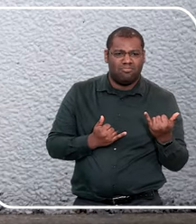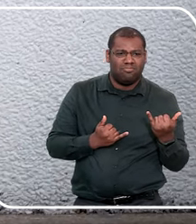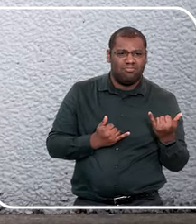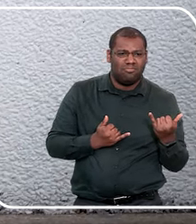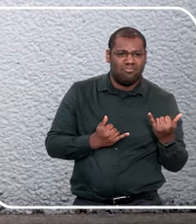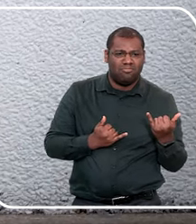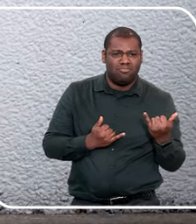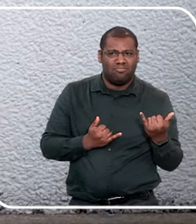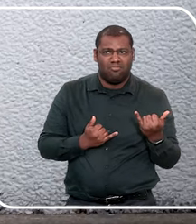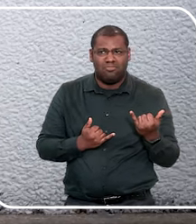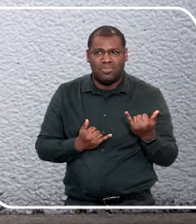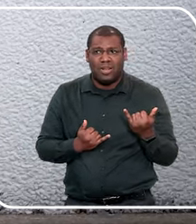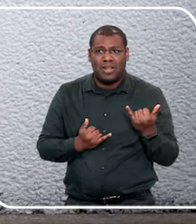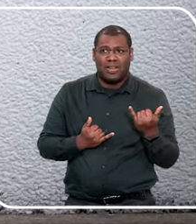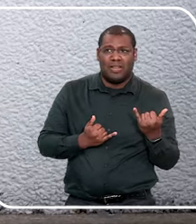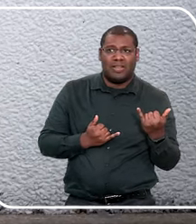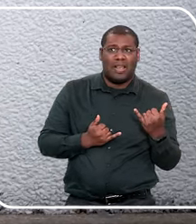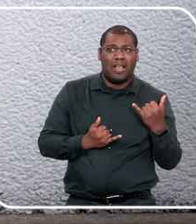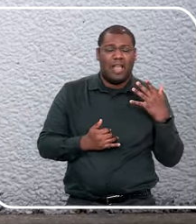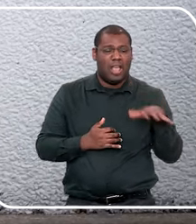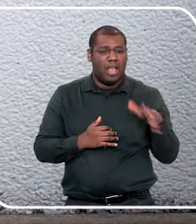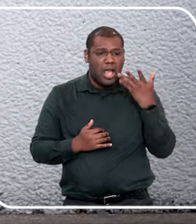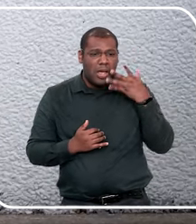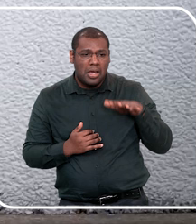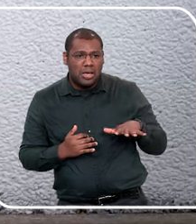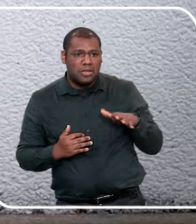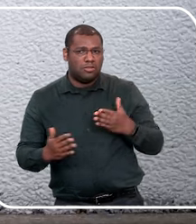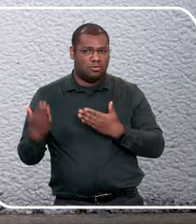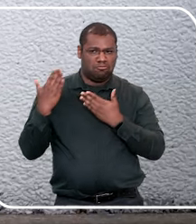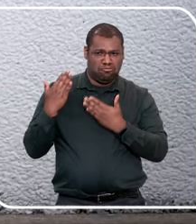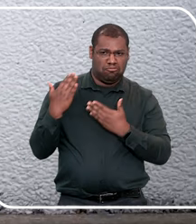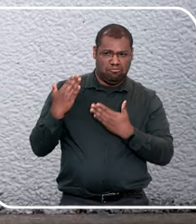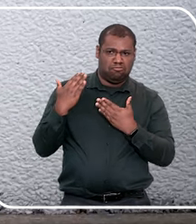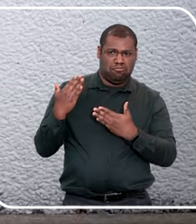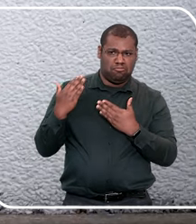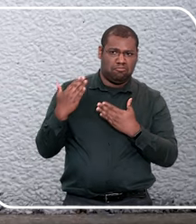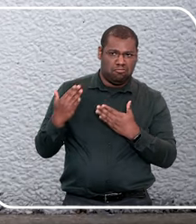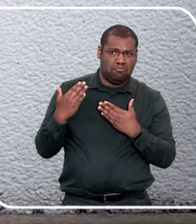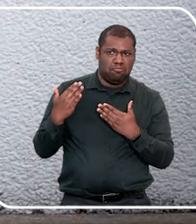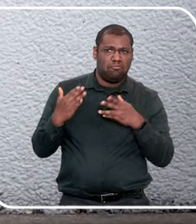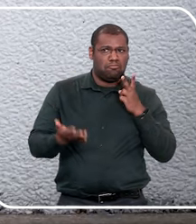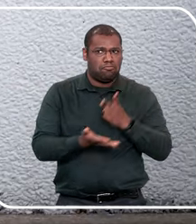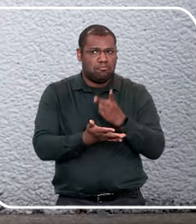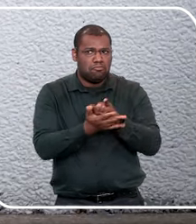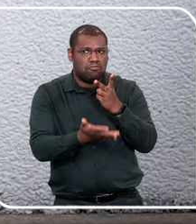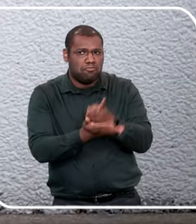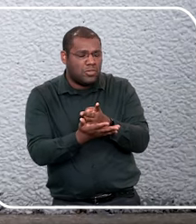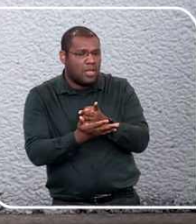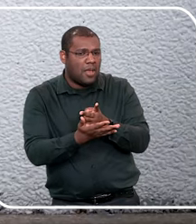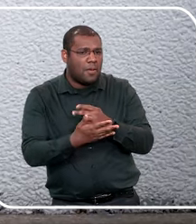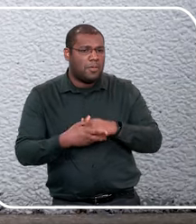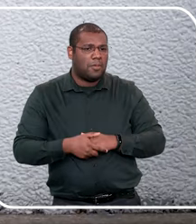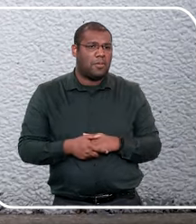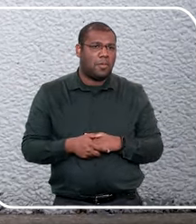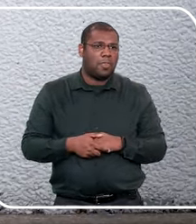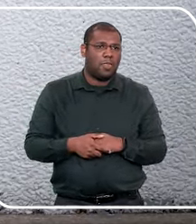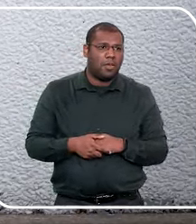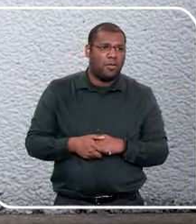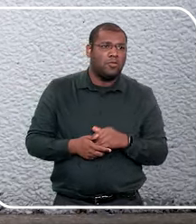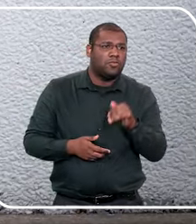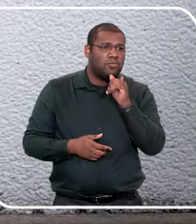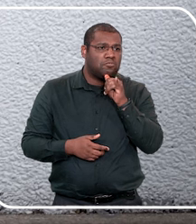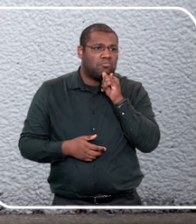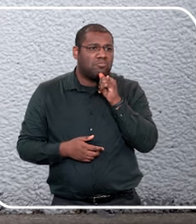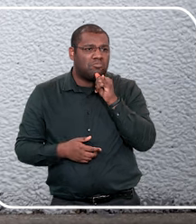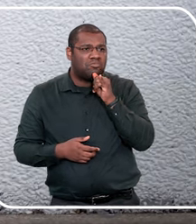grande, e se retrai, faz aquela cara de culpa, de que tá fazendo alguma coisa errada, se ela tiver assim sempre, porque às vezes ela tá fazendo alguma